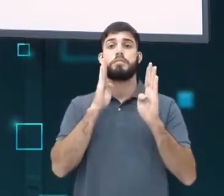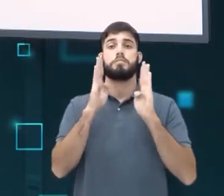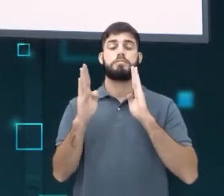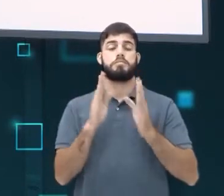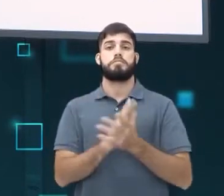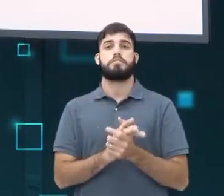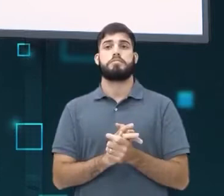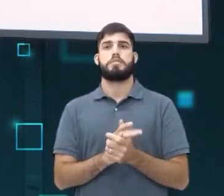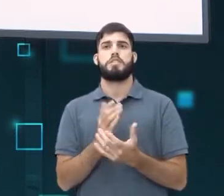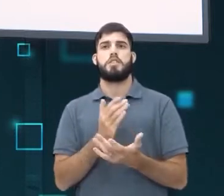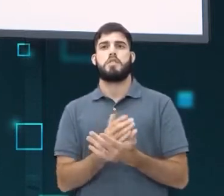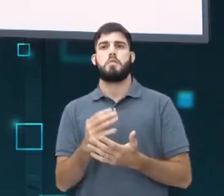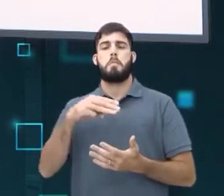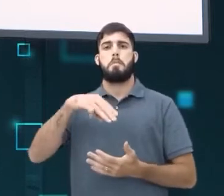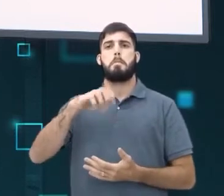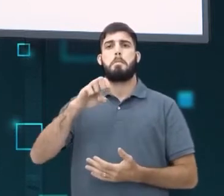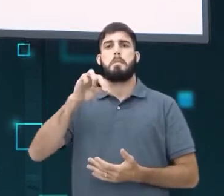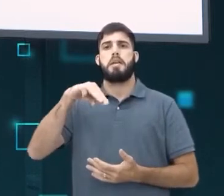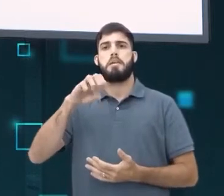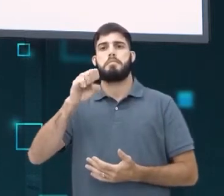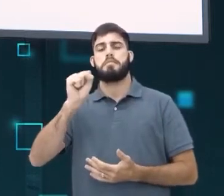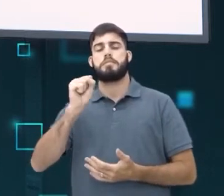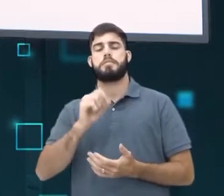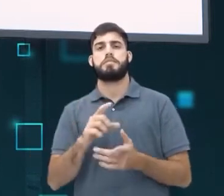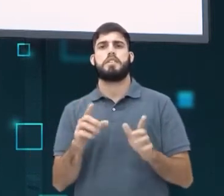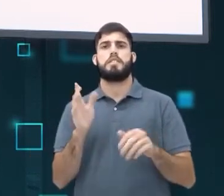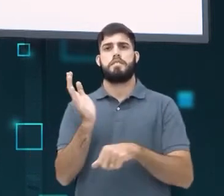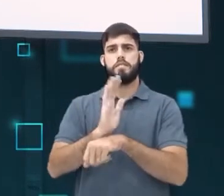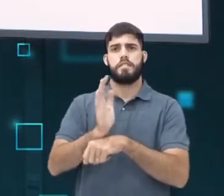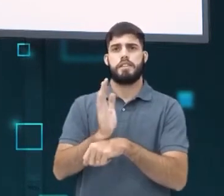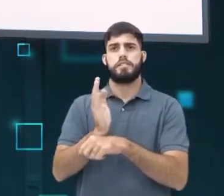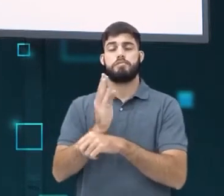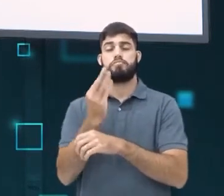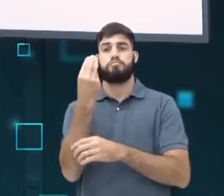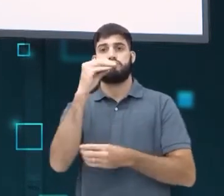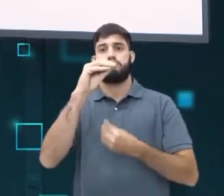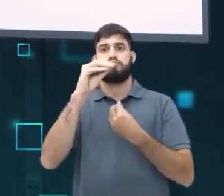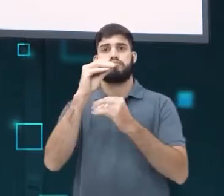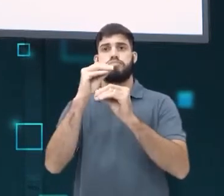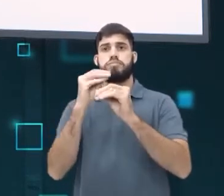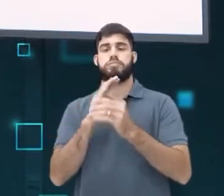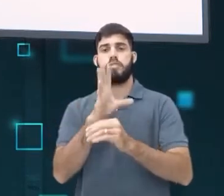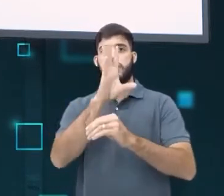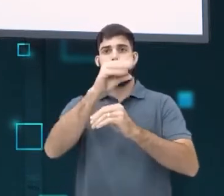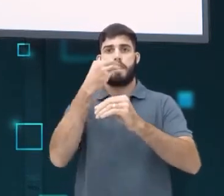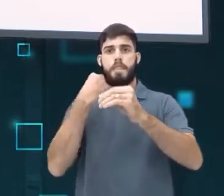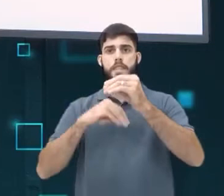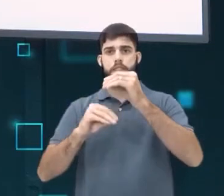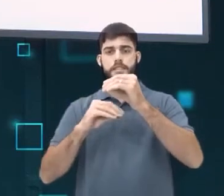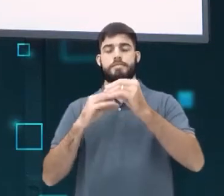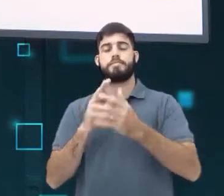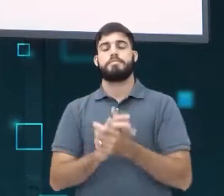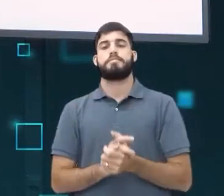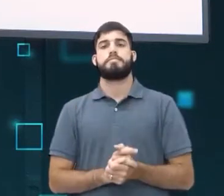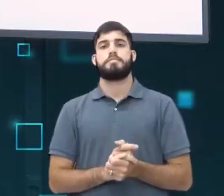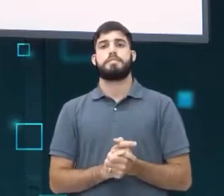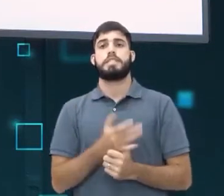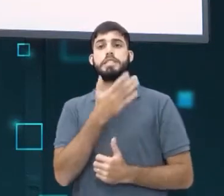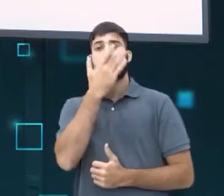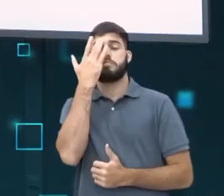viralizar memes, viralizar vídeos, compartilhamento e as pessoas procuram cada vez mais